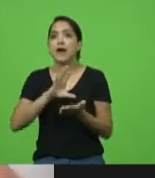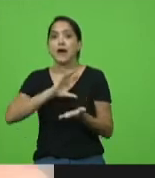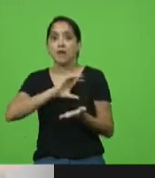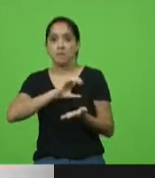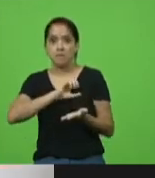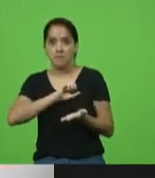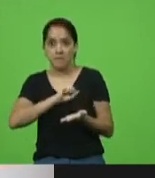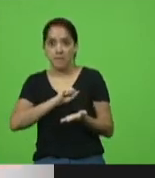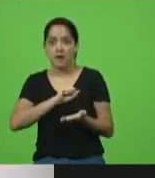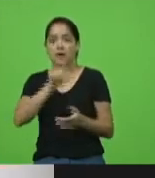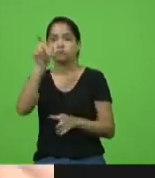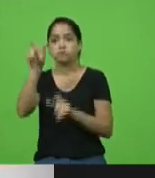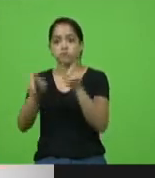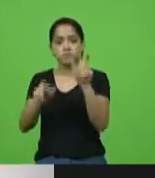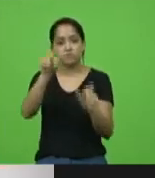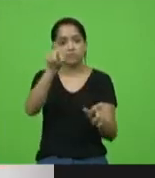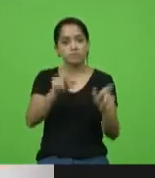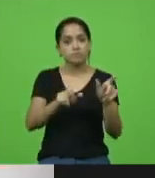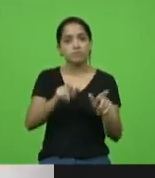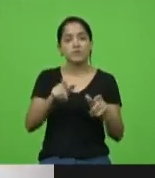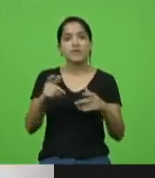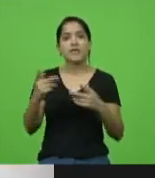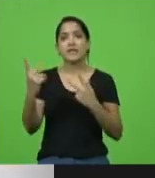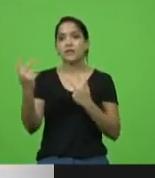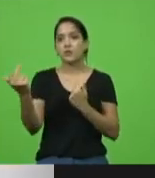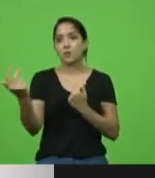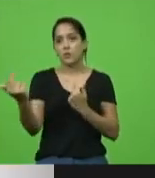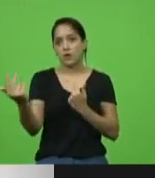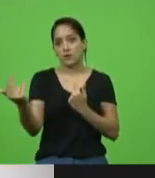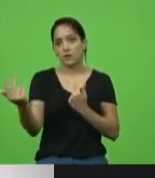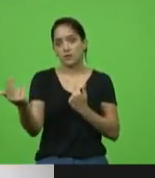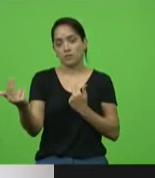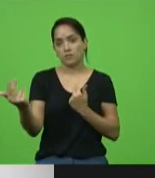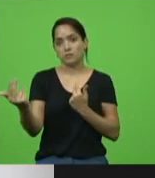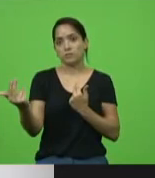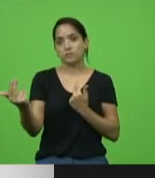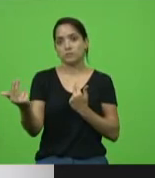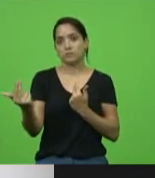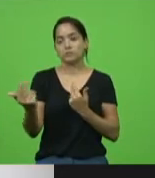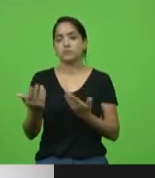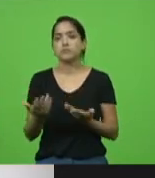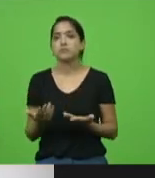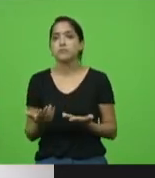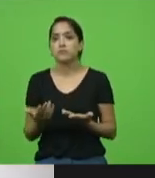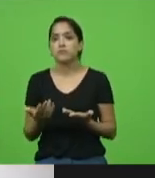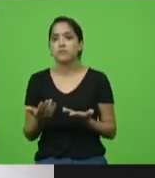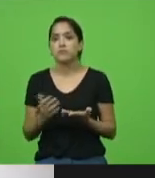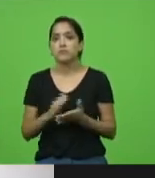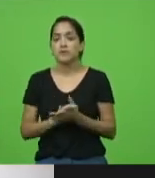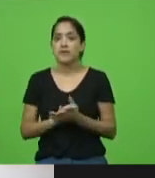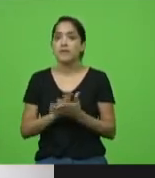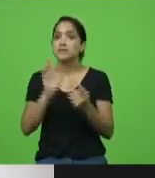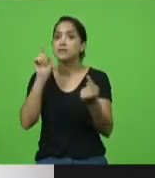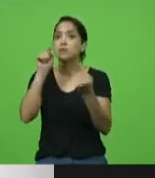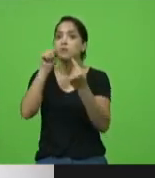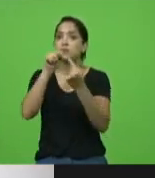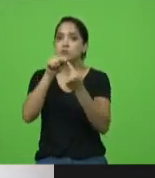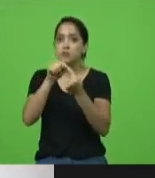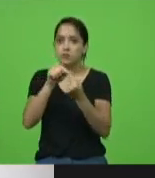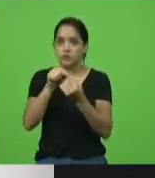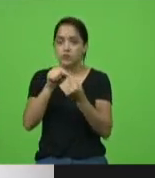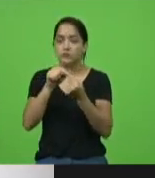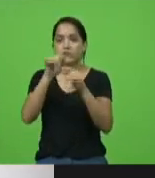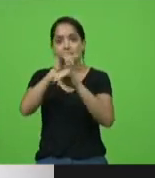próximo como a nós mesmos. Essa é o pano de fundo que a